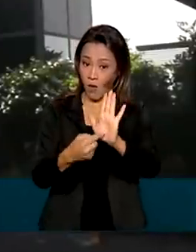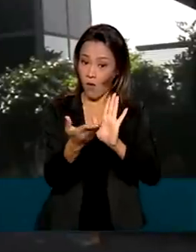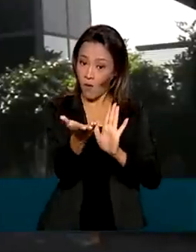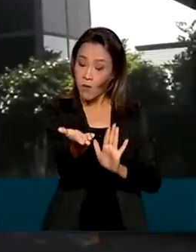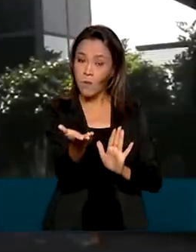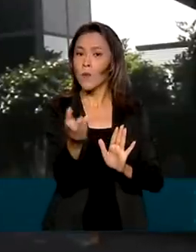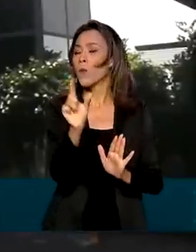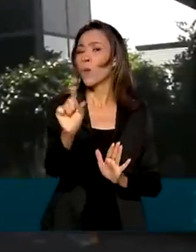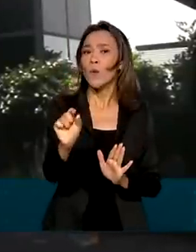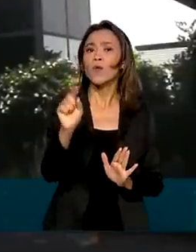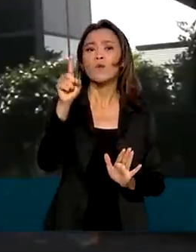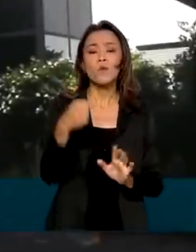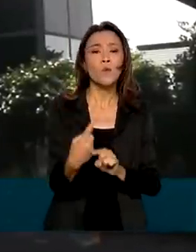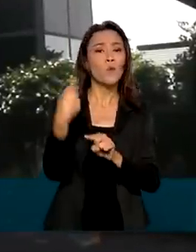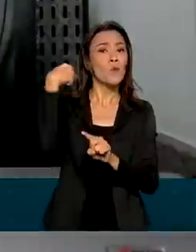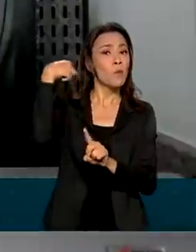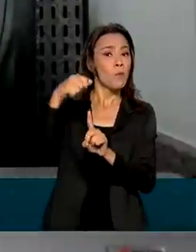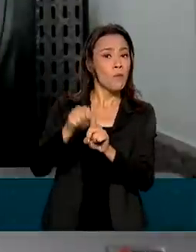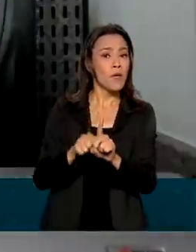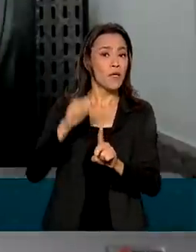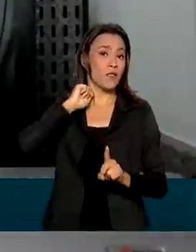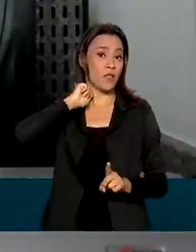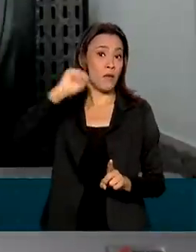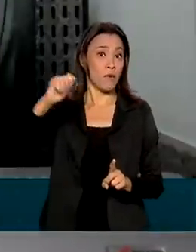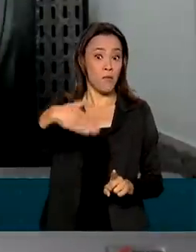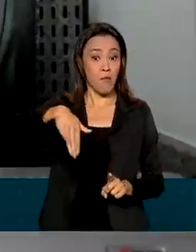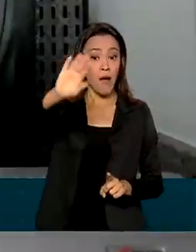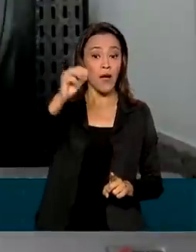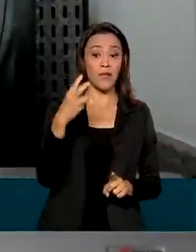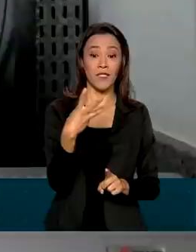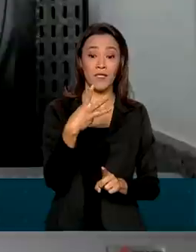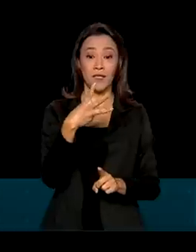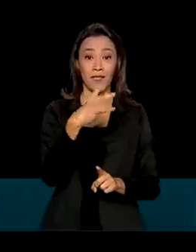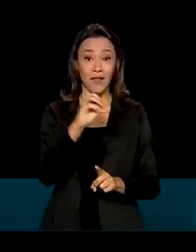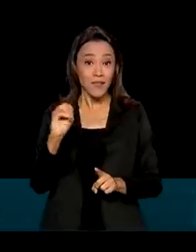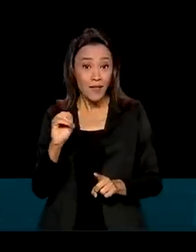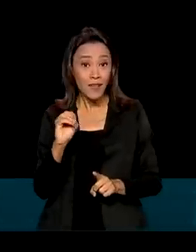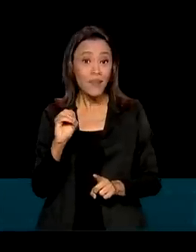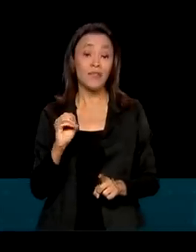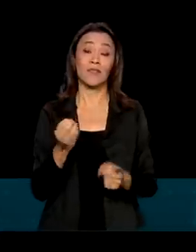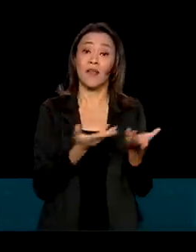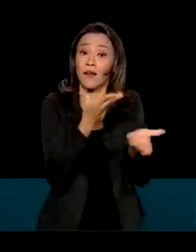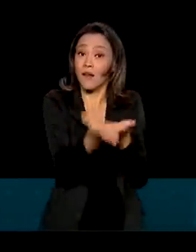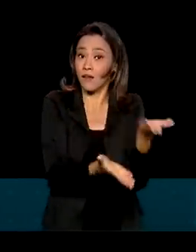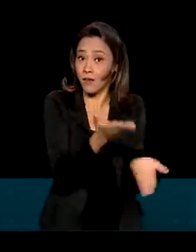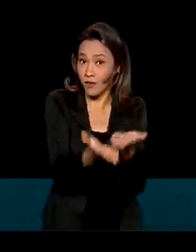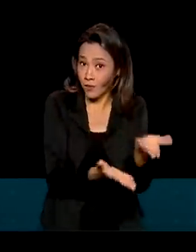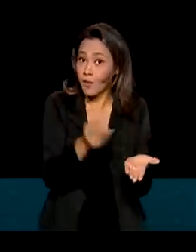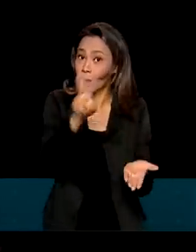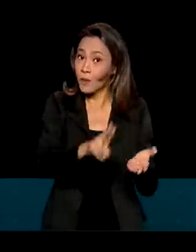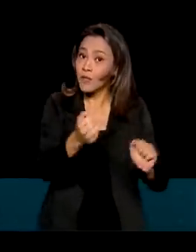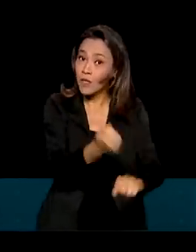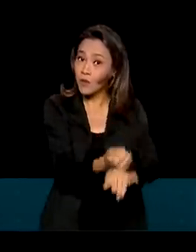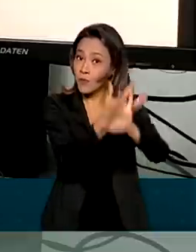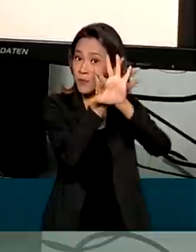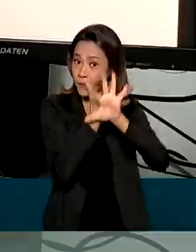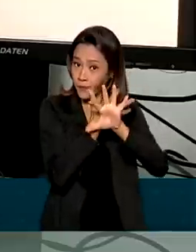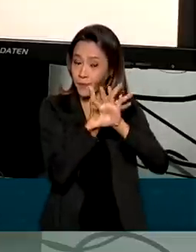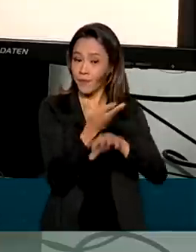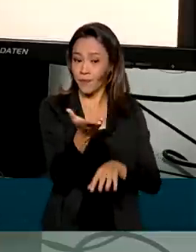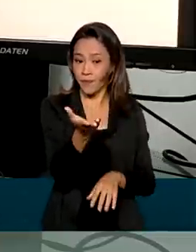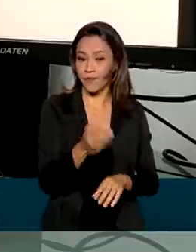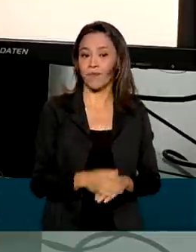EBSER, só no mês de abril desse ano, fez mais de 300 consultas nesta modalidade de atendimento.